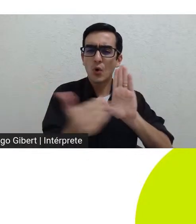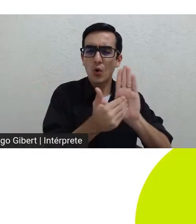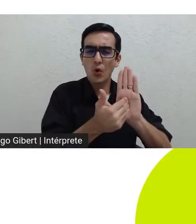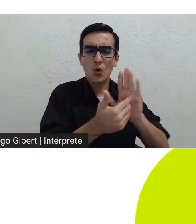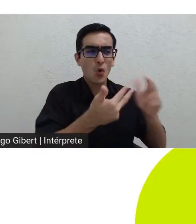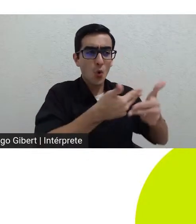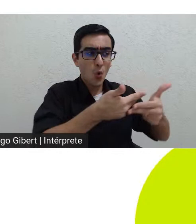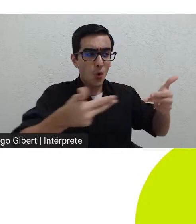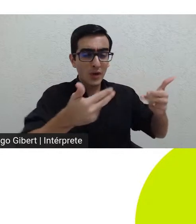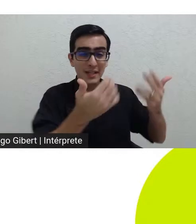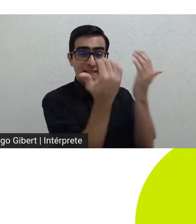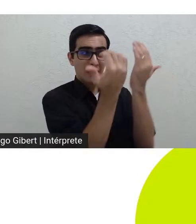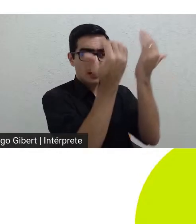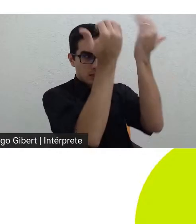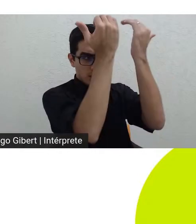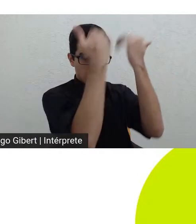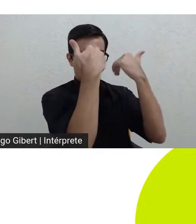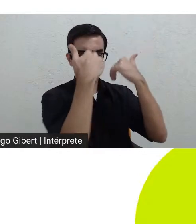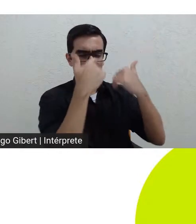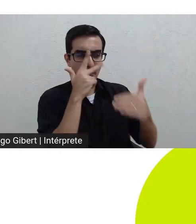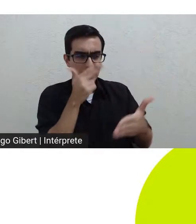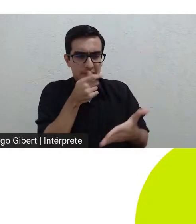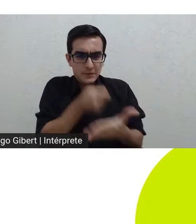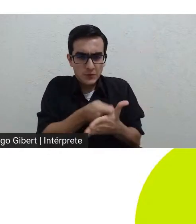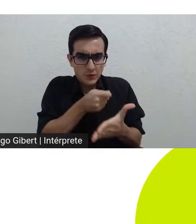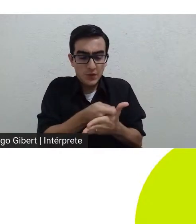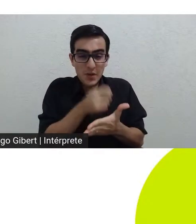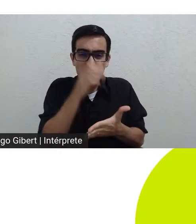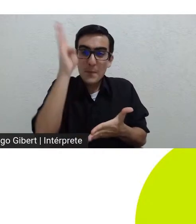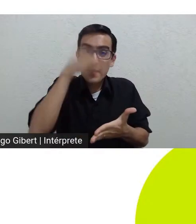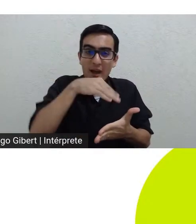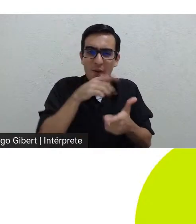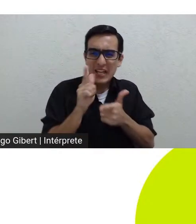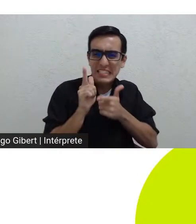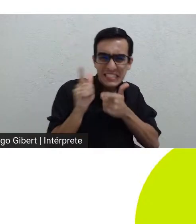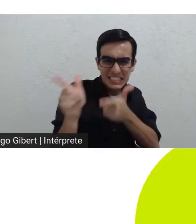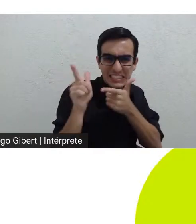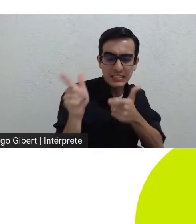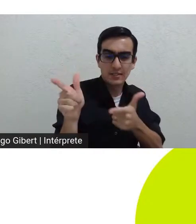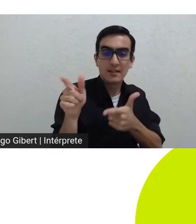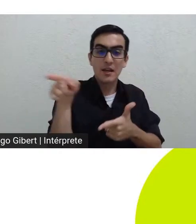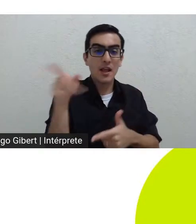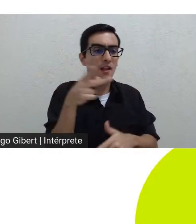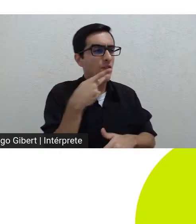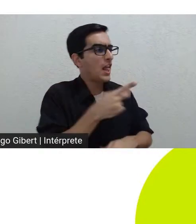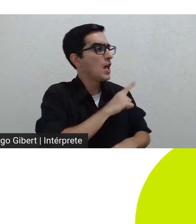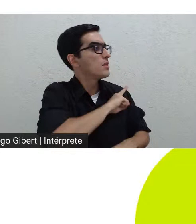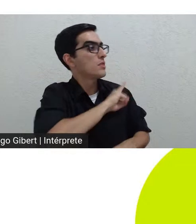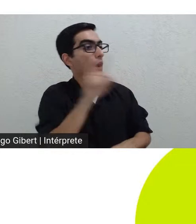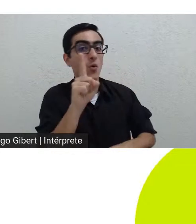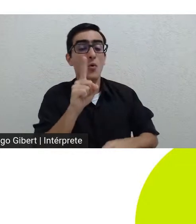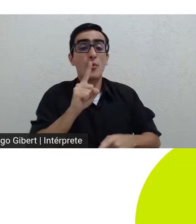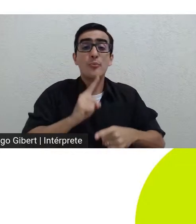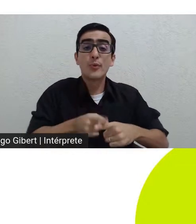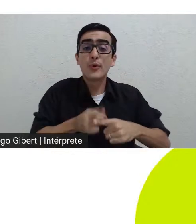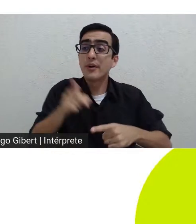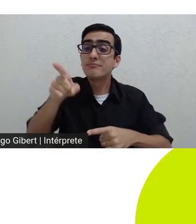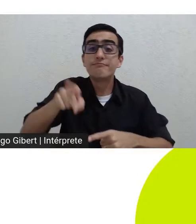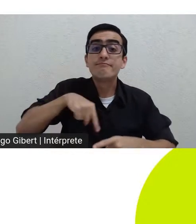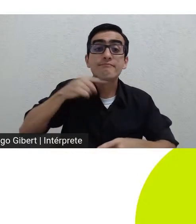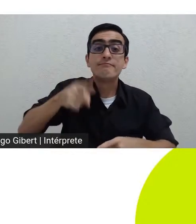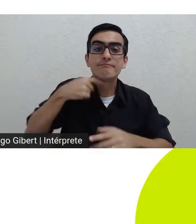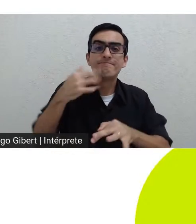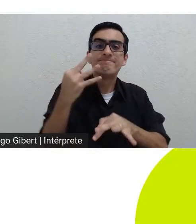íntimo tirânico e sarcástico com o qual ele não consegue e não dá para ele